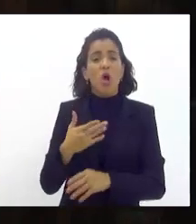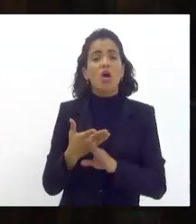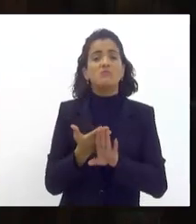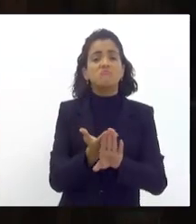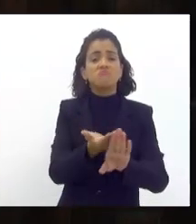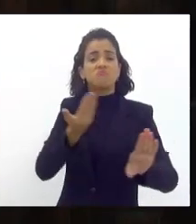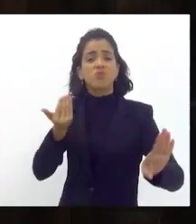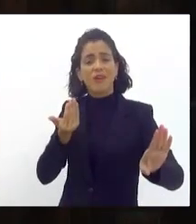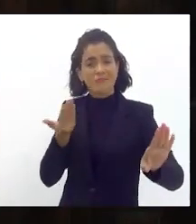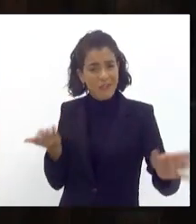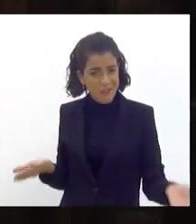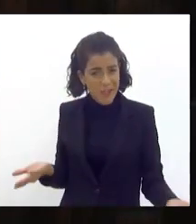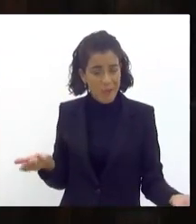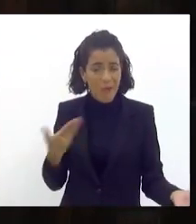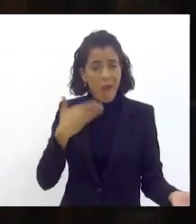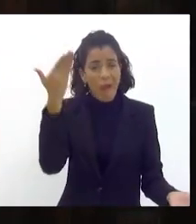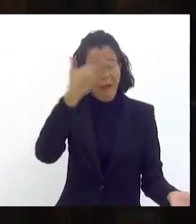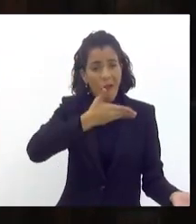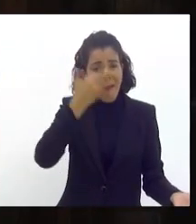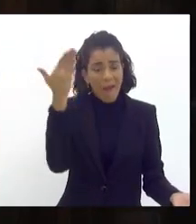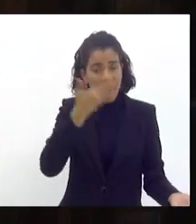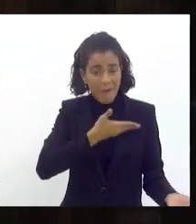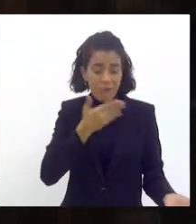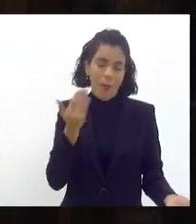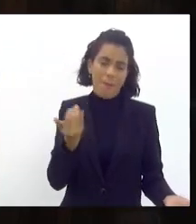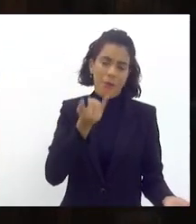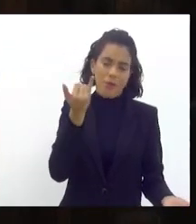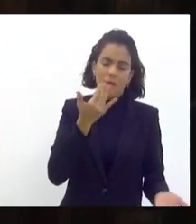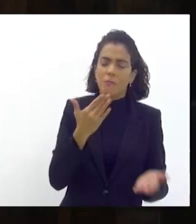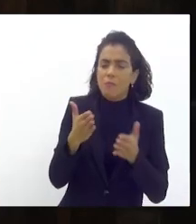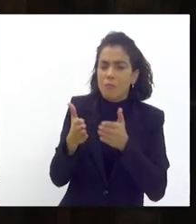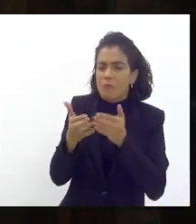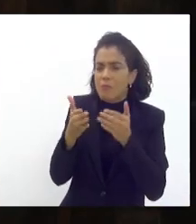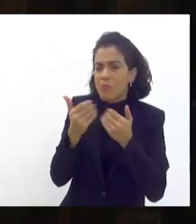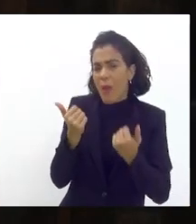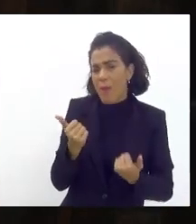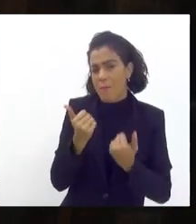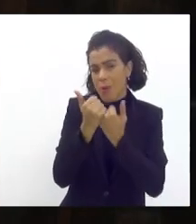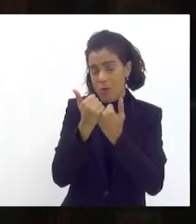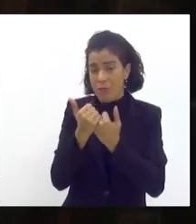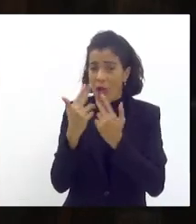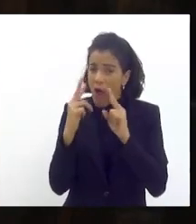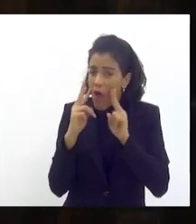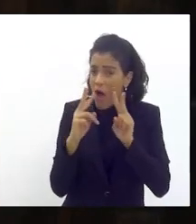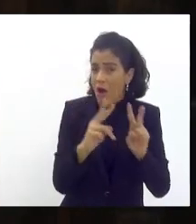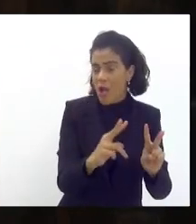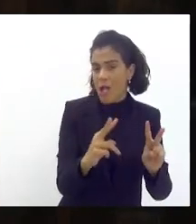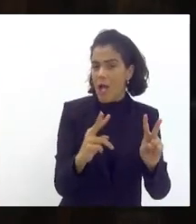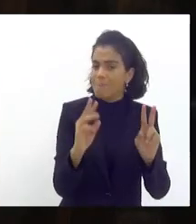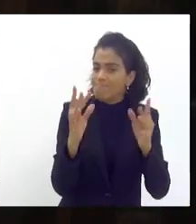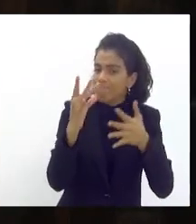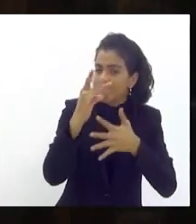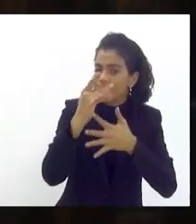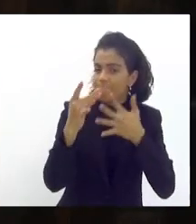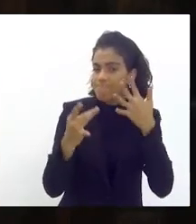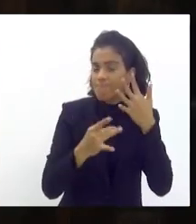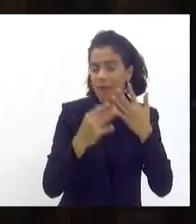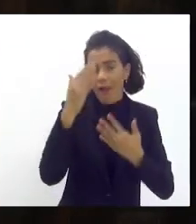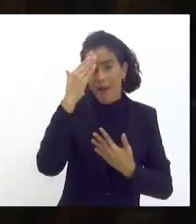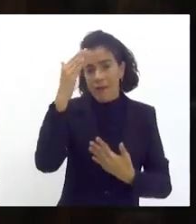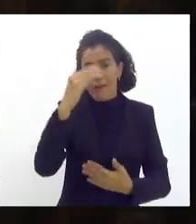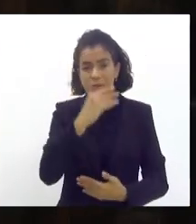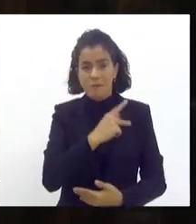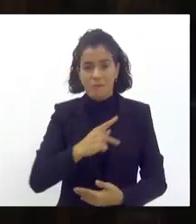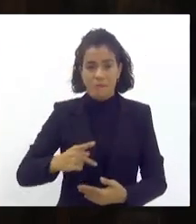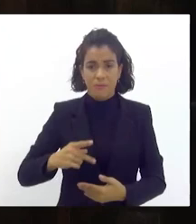próximo então o que acontece aqui hoje é muito importante peço o apoio dos senhores para que olhem com mais cuidado agradeço ao presidente Wallace que